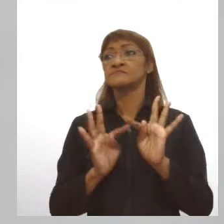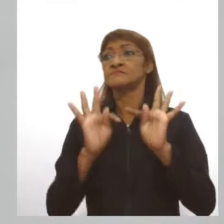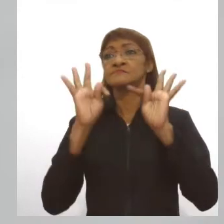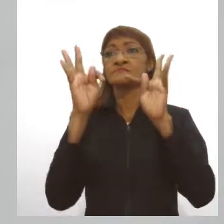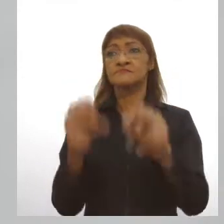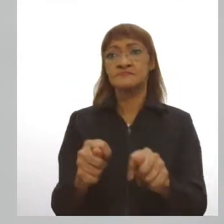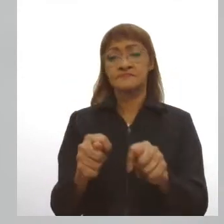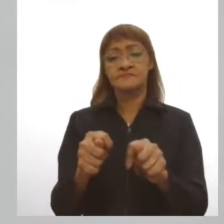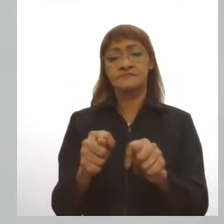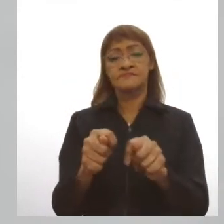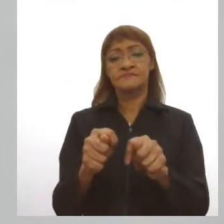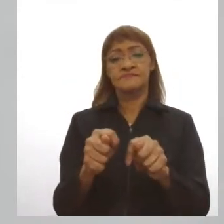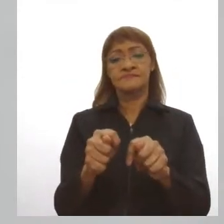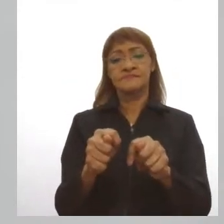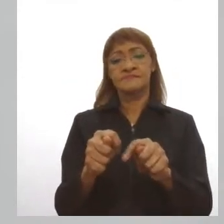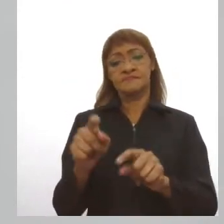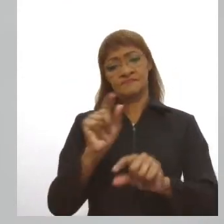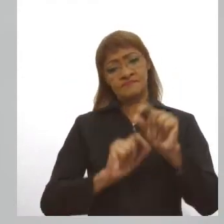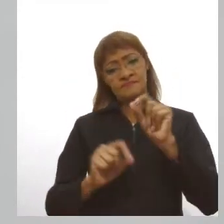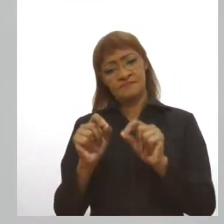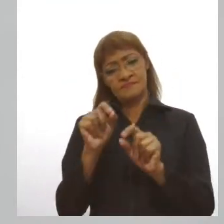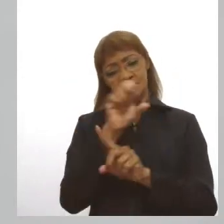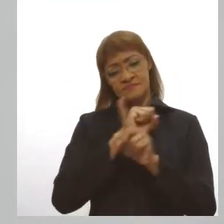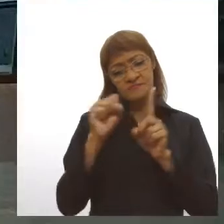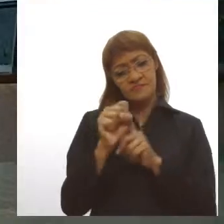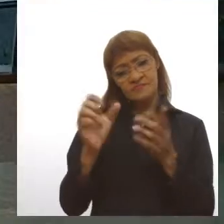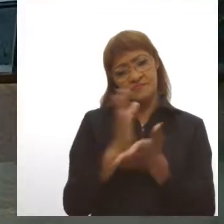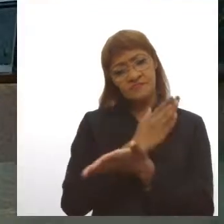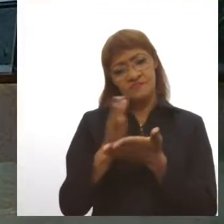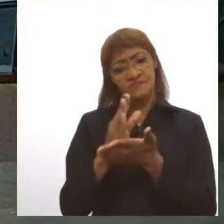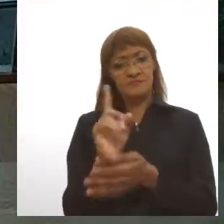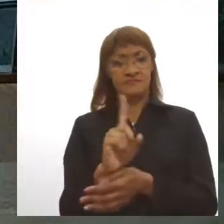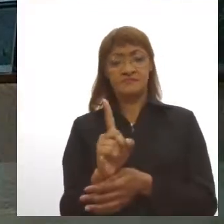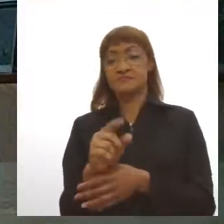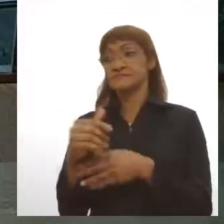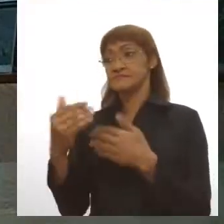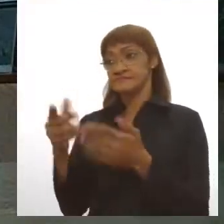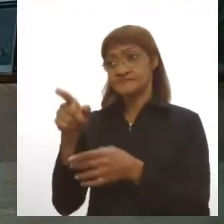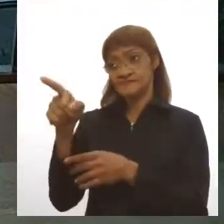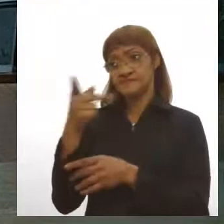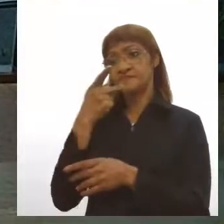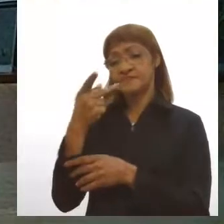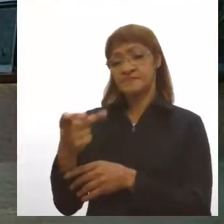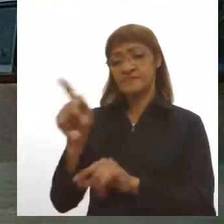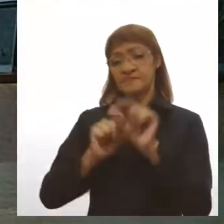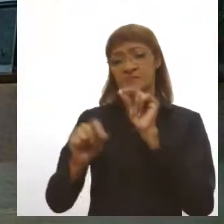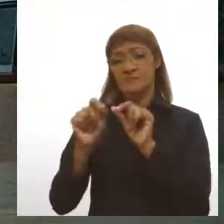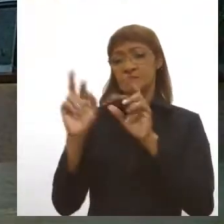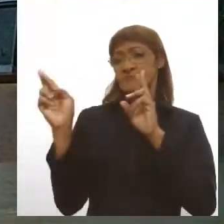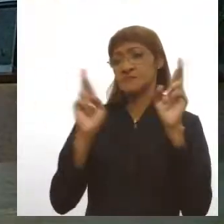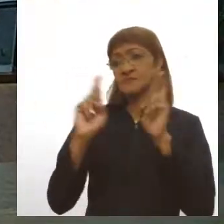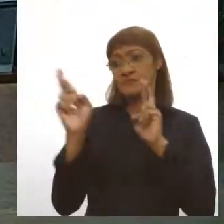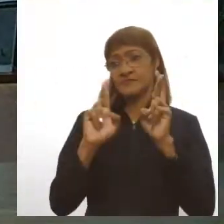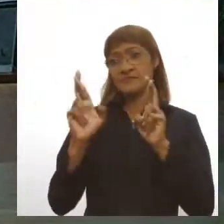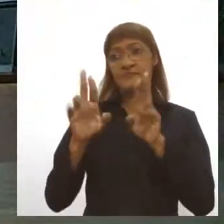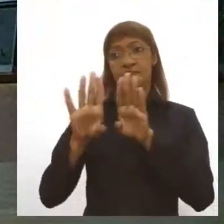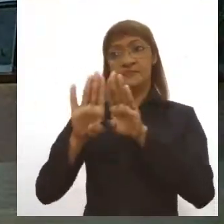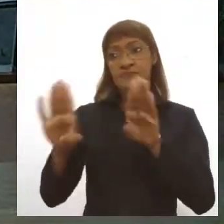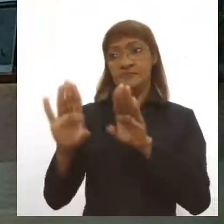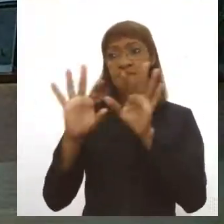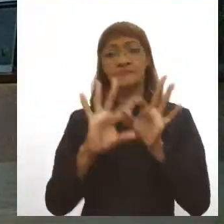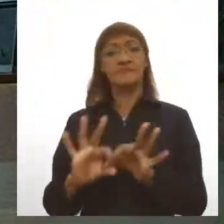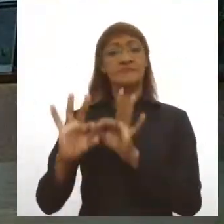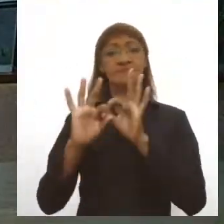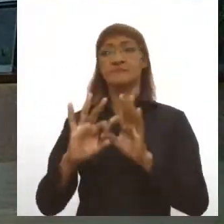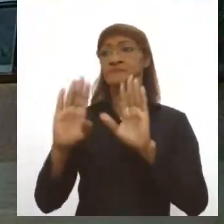uma parte da sociedade. Demetrio, em relação, você bem falou, né? O Carnaval proporciona essa união, né?